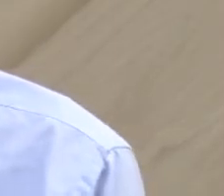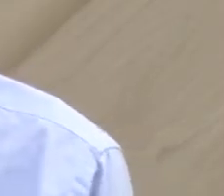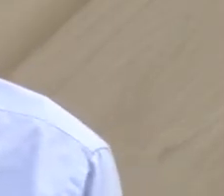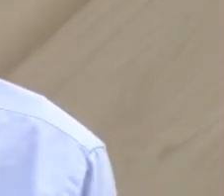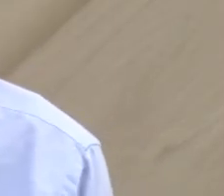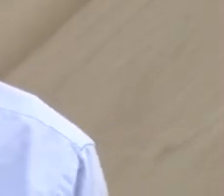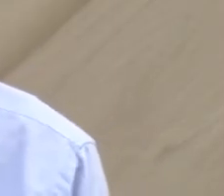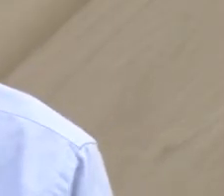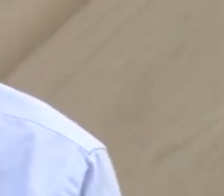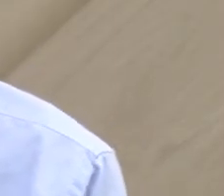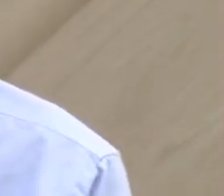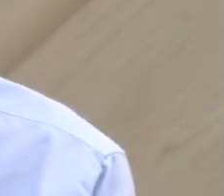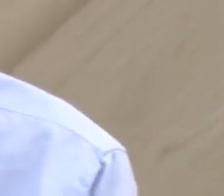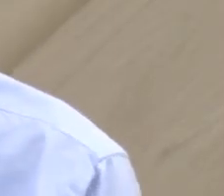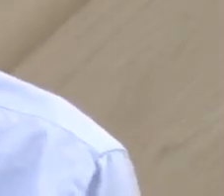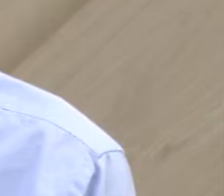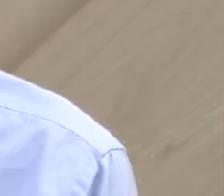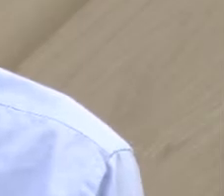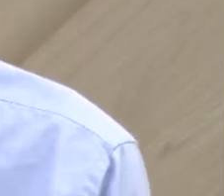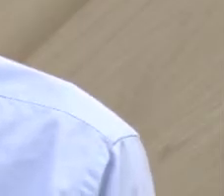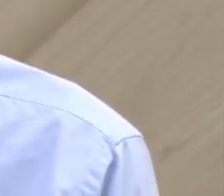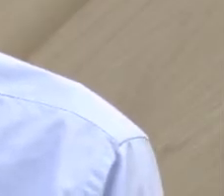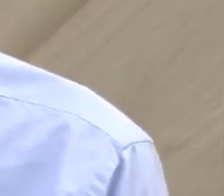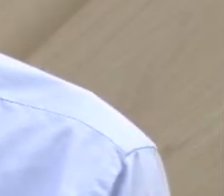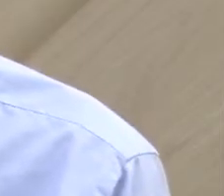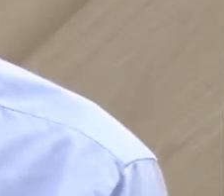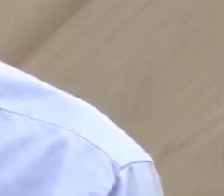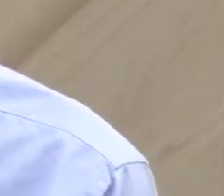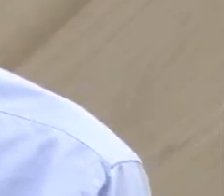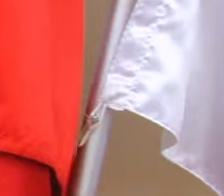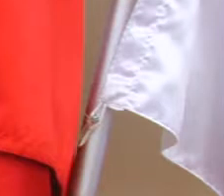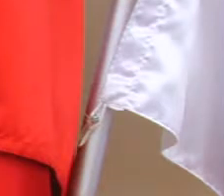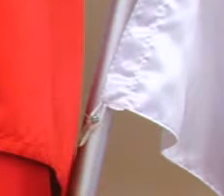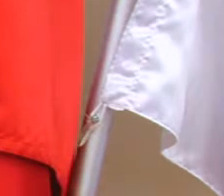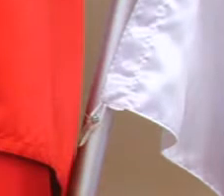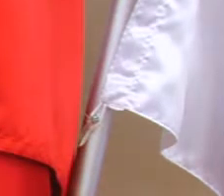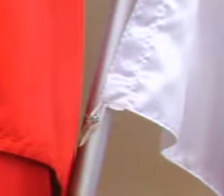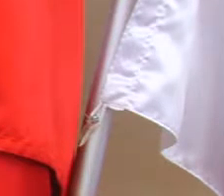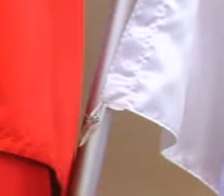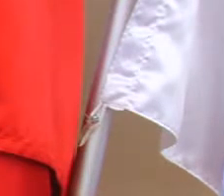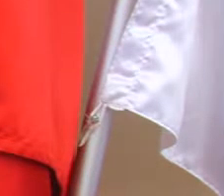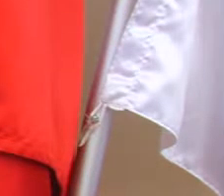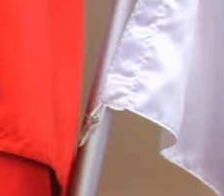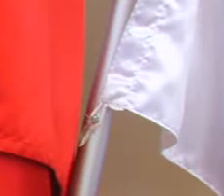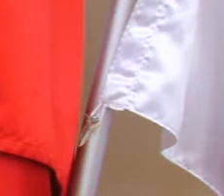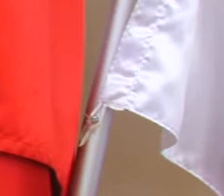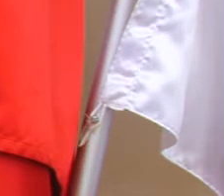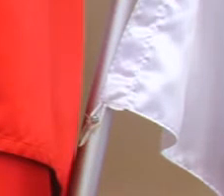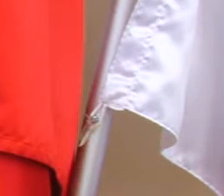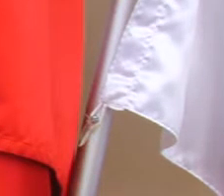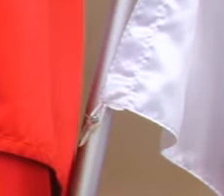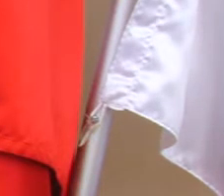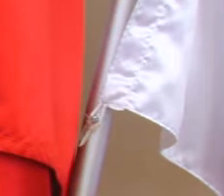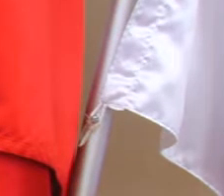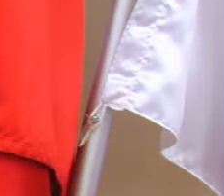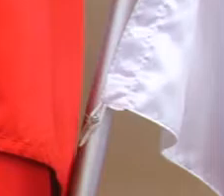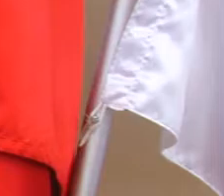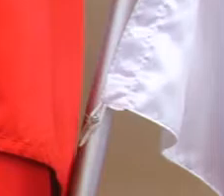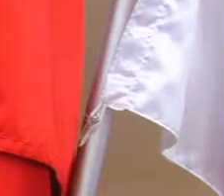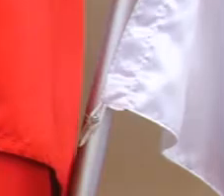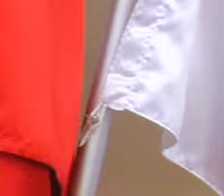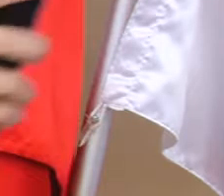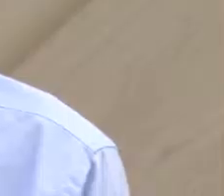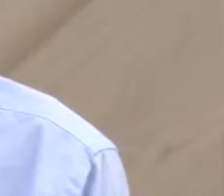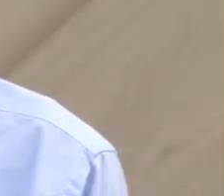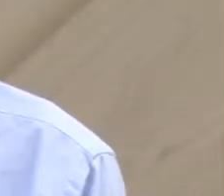né, mais uma vez aí no cenário brasileiro e internacional do triatlo. Santiago, para o pessoal de casa entender, fala um pouquinho sobre como é que é ser um